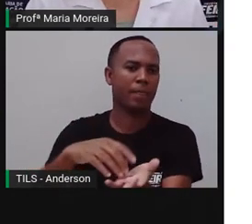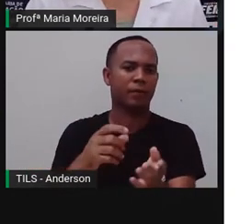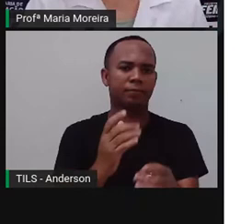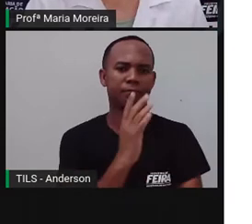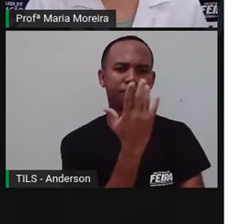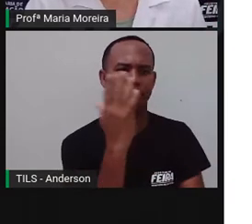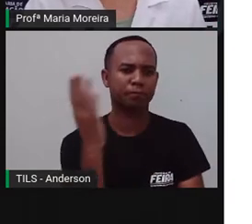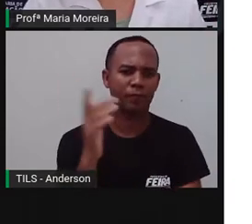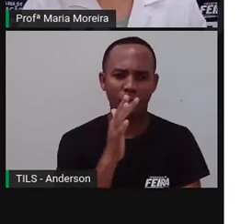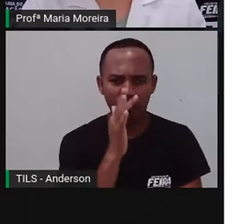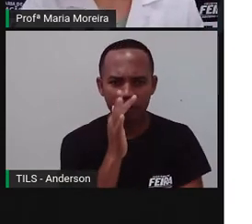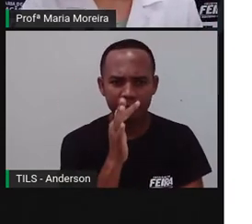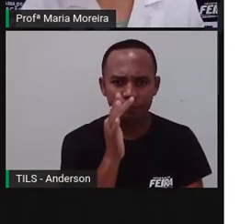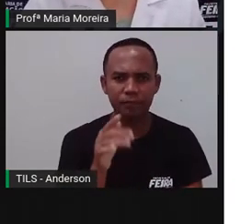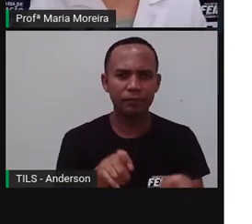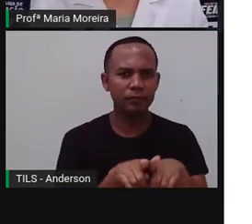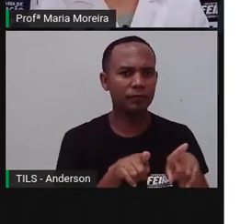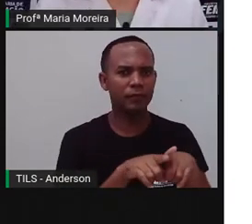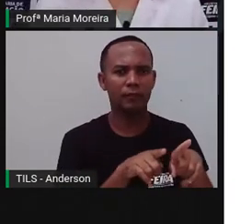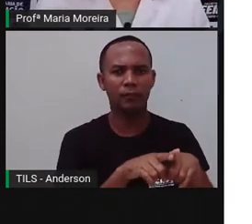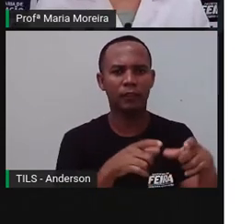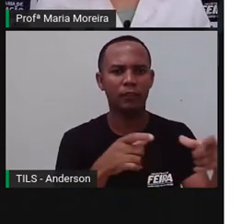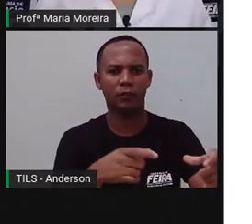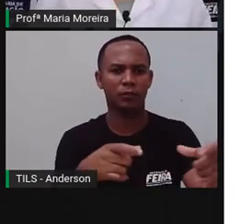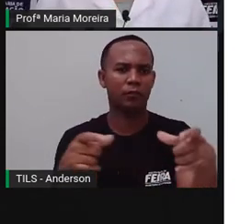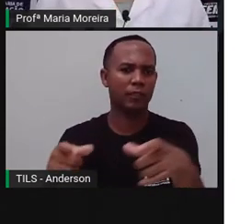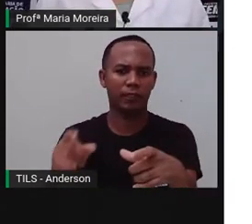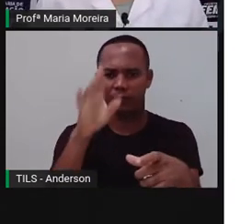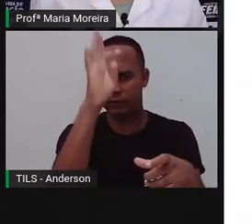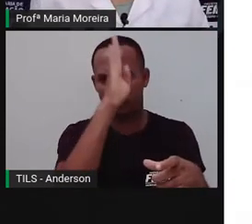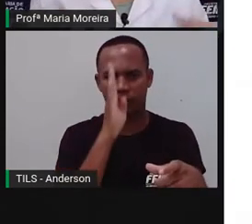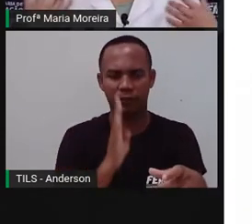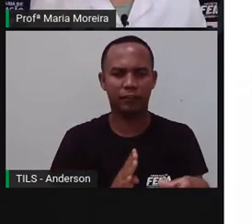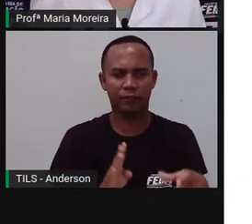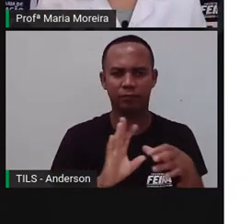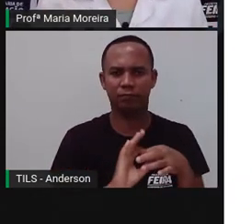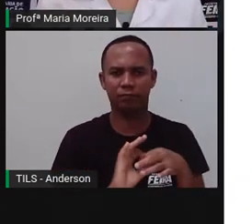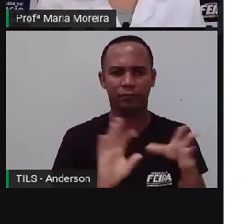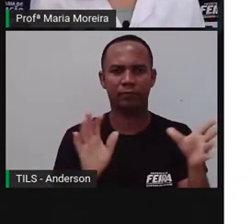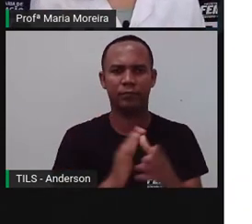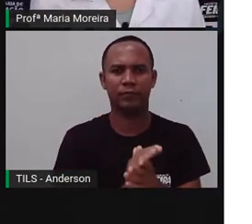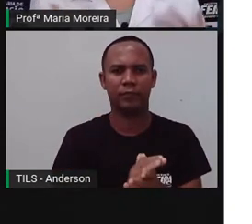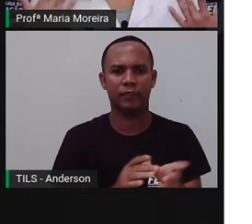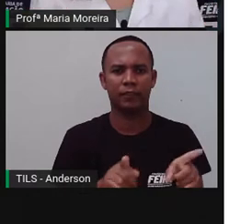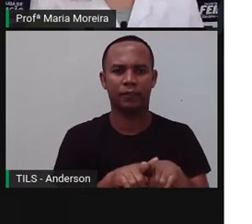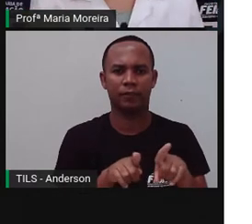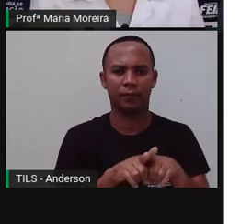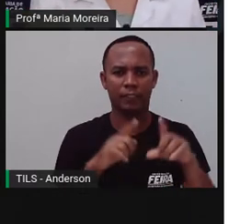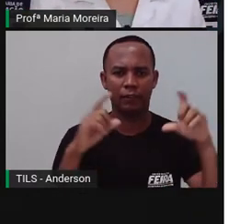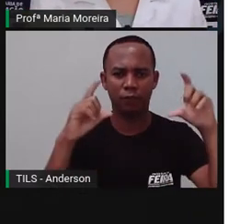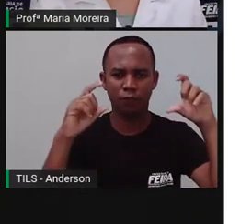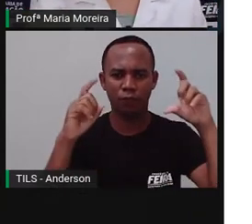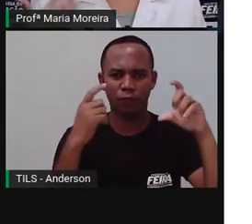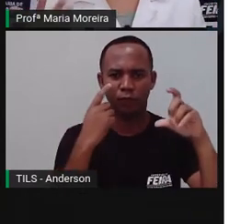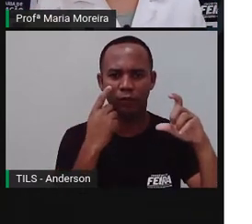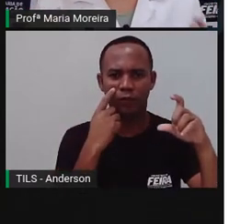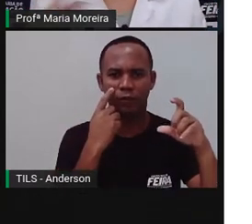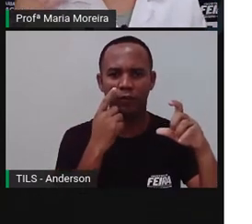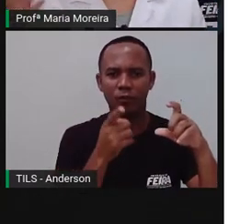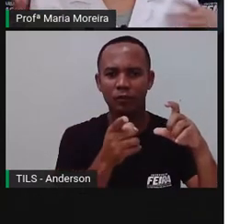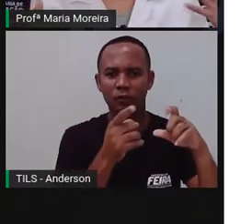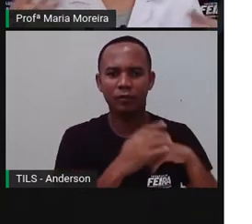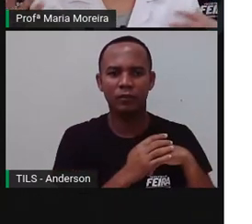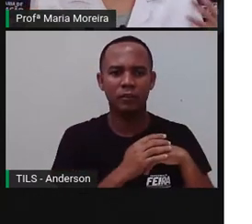ambientes fechados, como a biblioteca pública e museus públicos. A PRO trouxe, inclusive, fotos da biblioteca e ela acabou